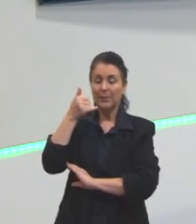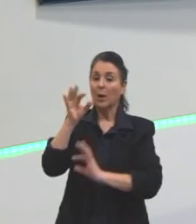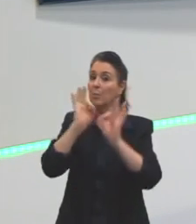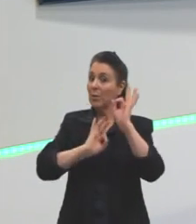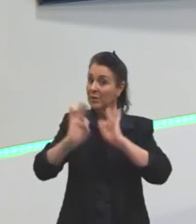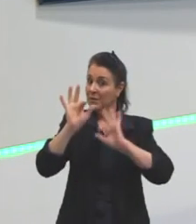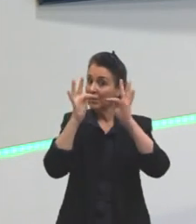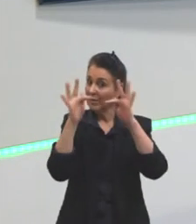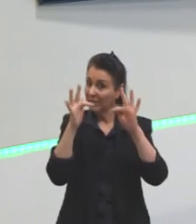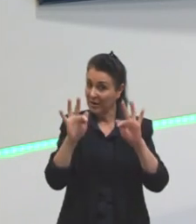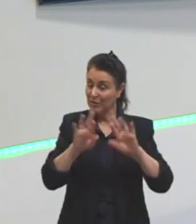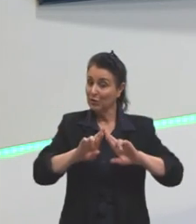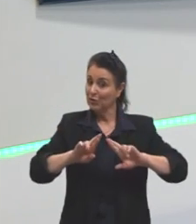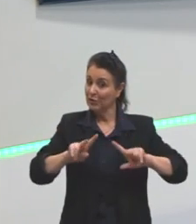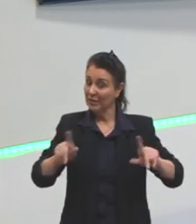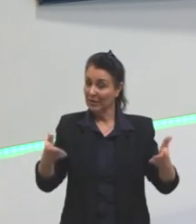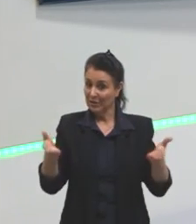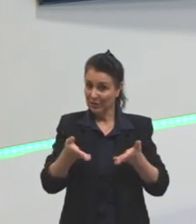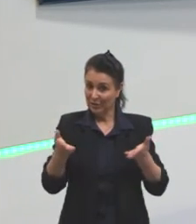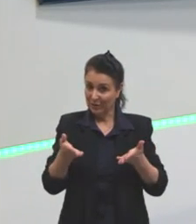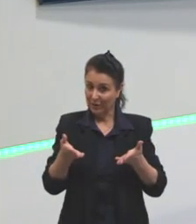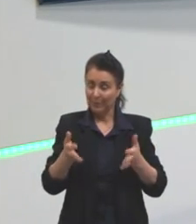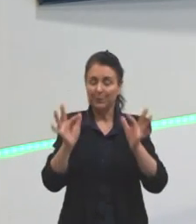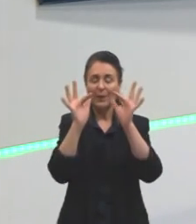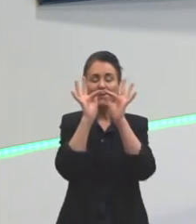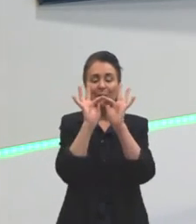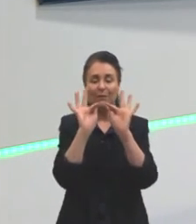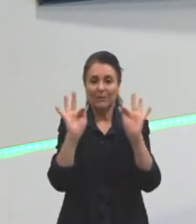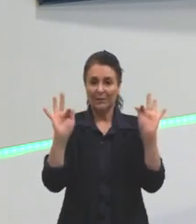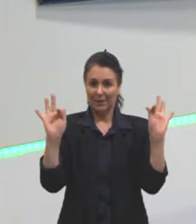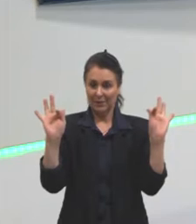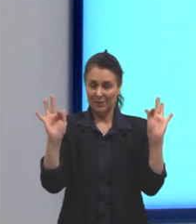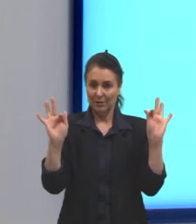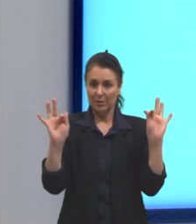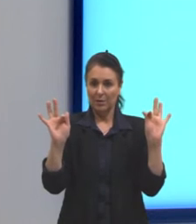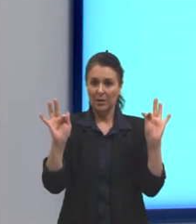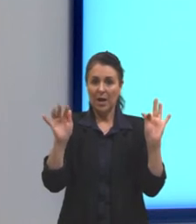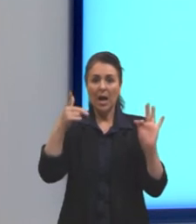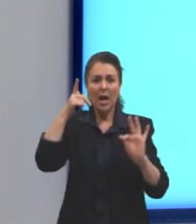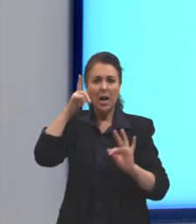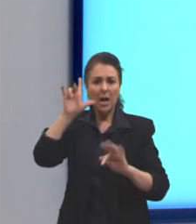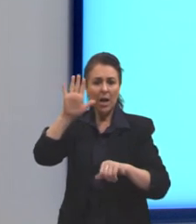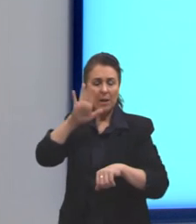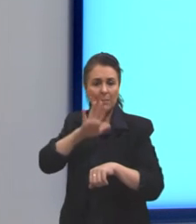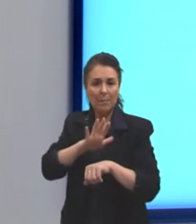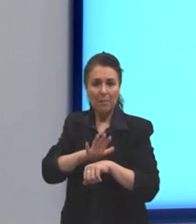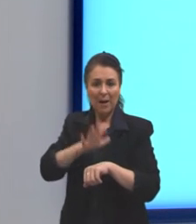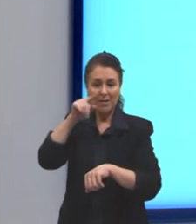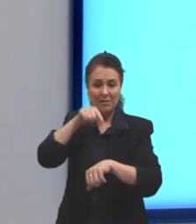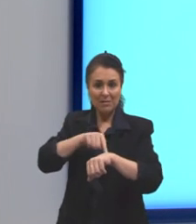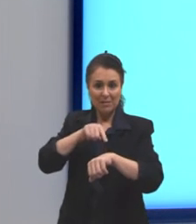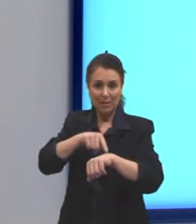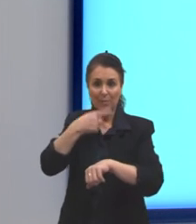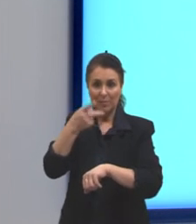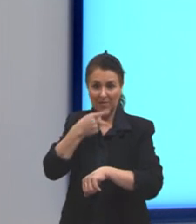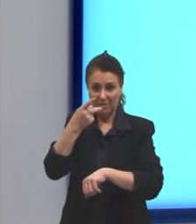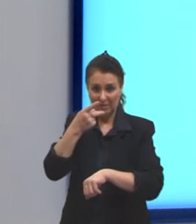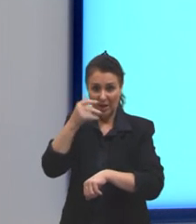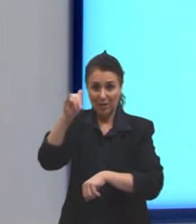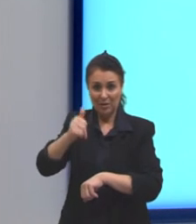fosse diferente. Se a nossa frase fosse ganhe mais créditos no seu pré-pago